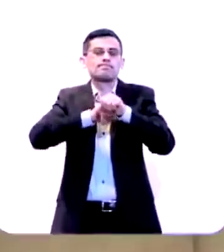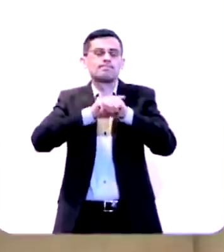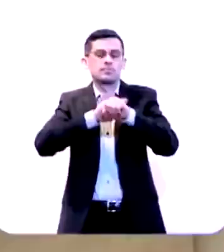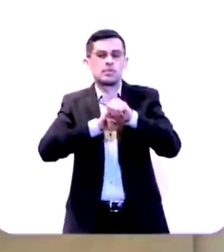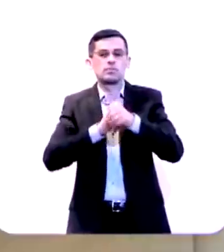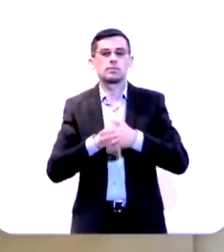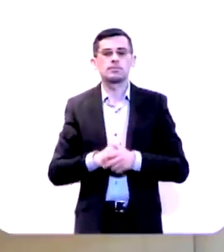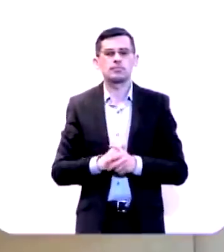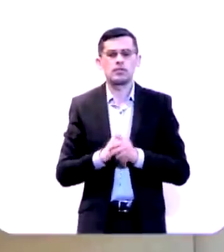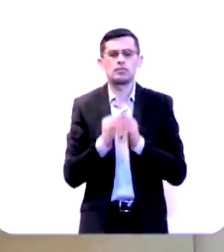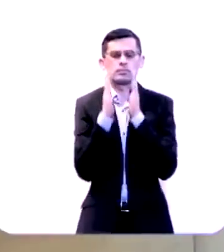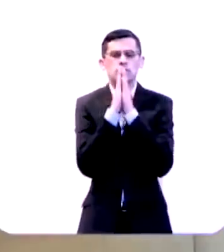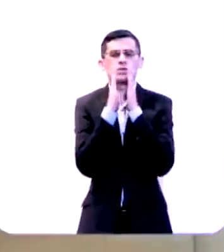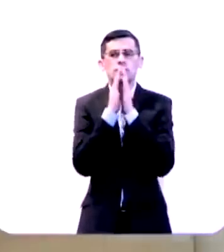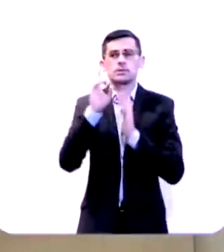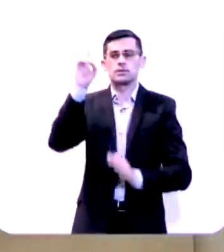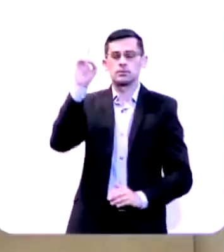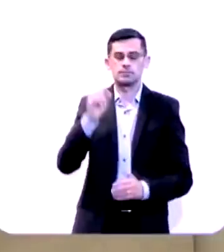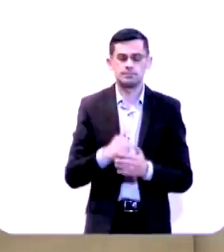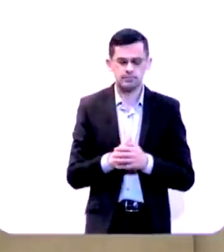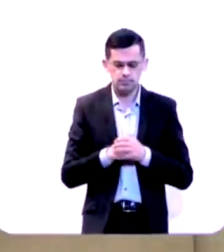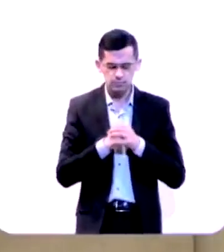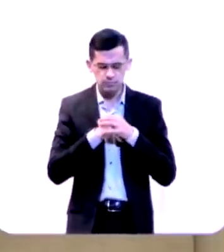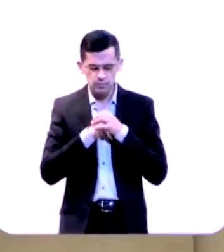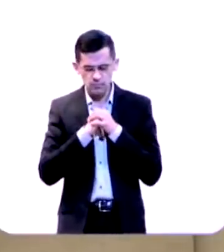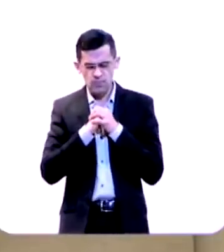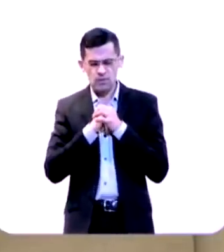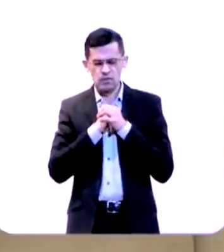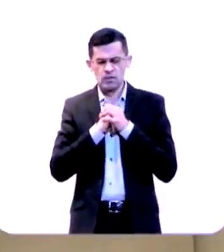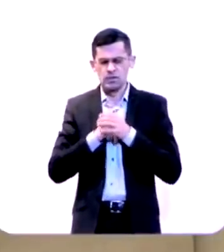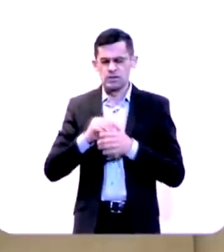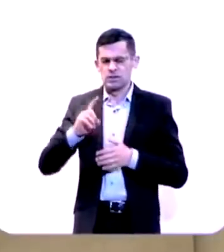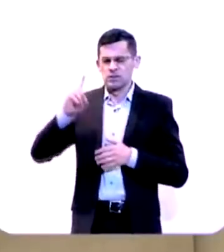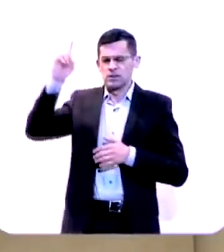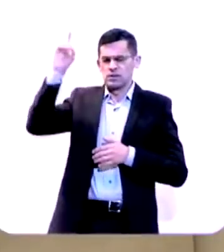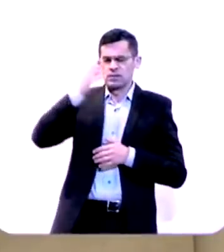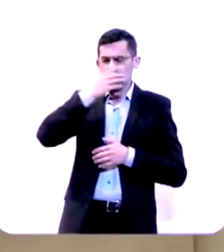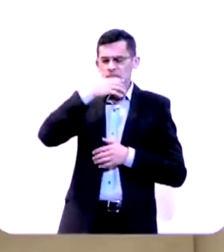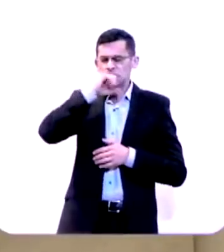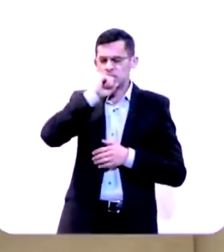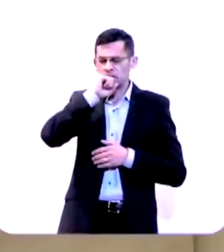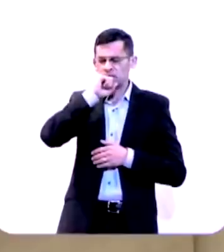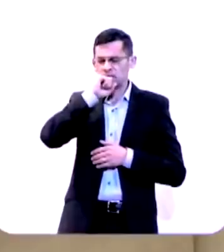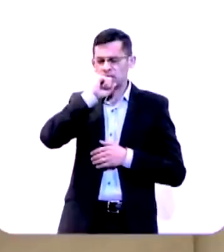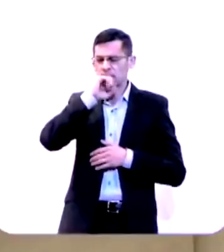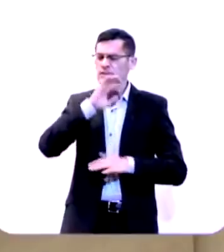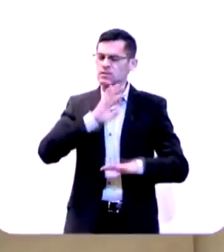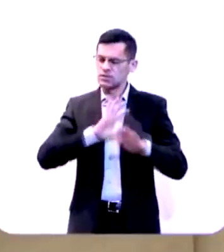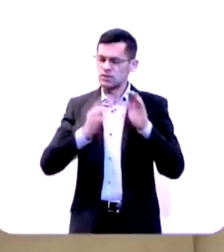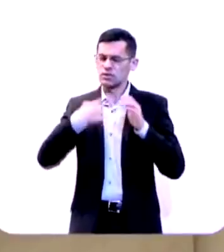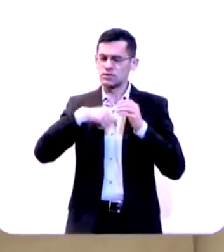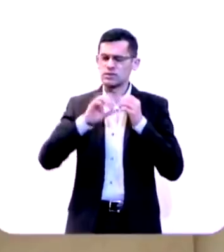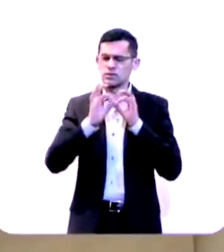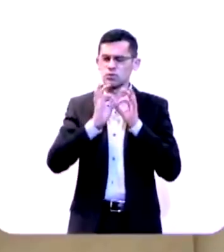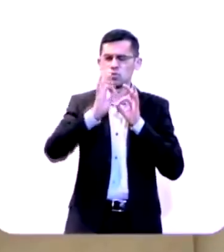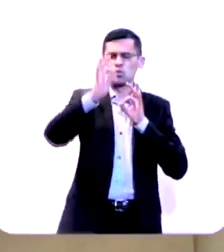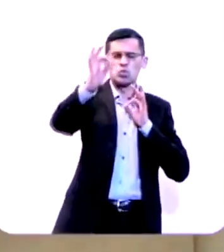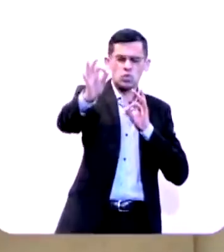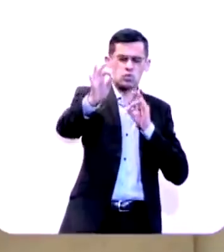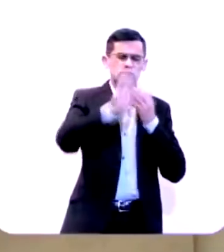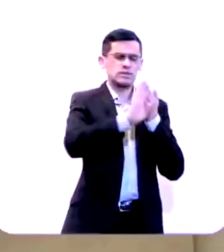tesouro. Vamos orar a Deus? Pai querido, nessa hora, apesar da distância que nos separa,